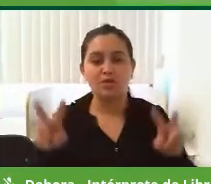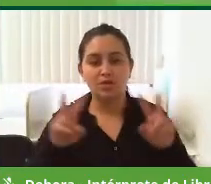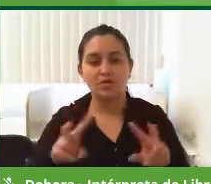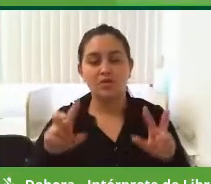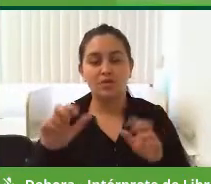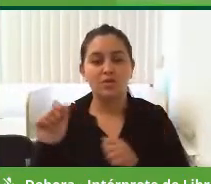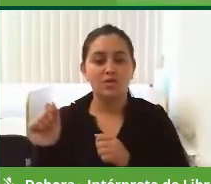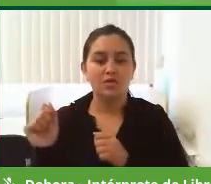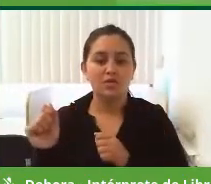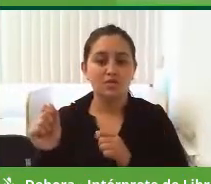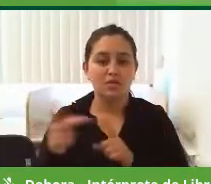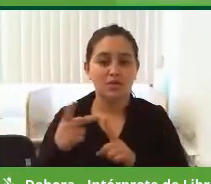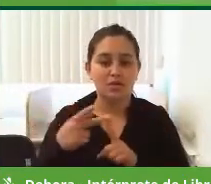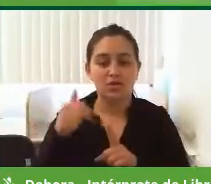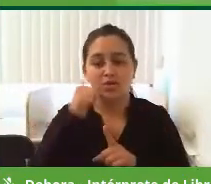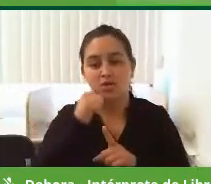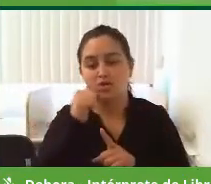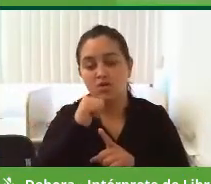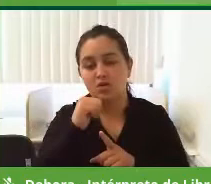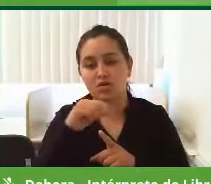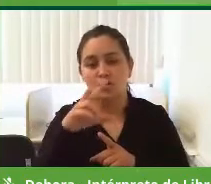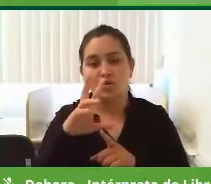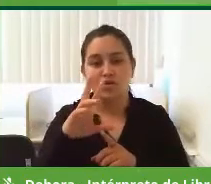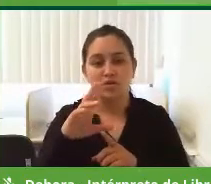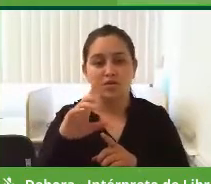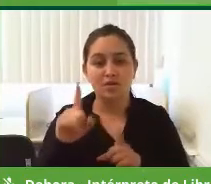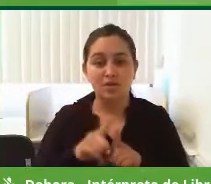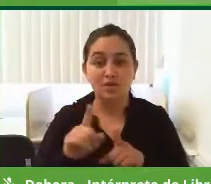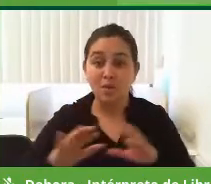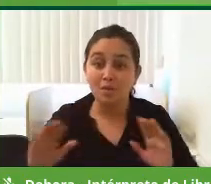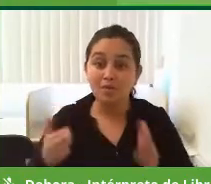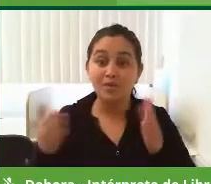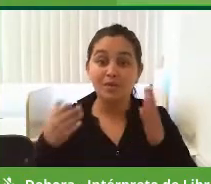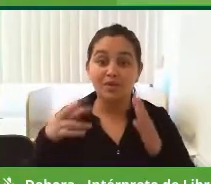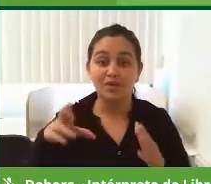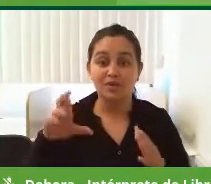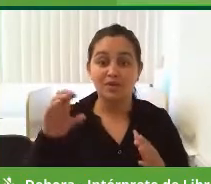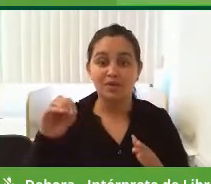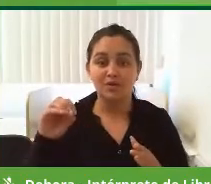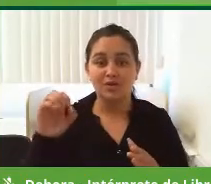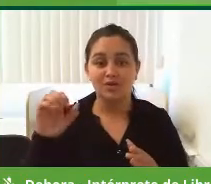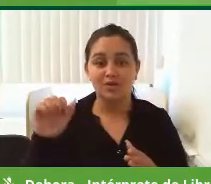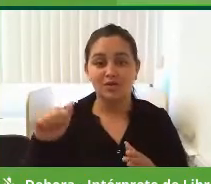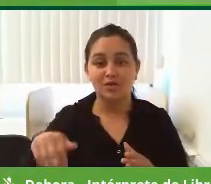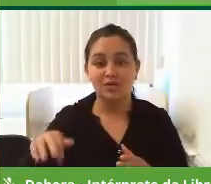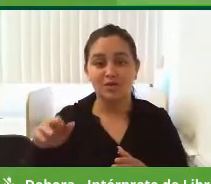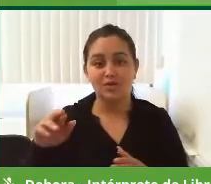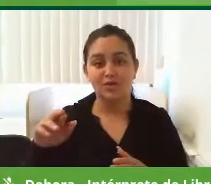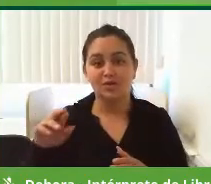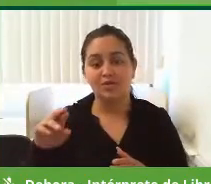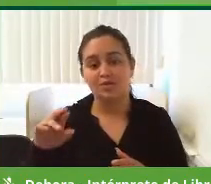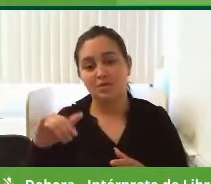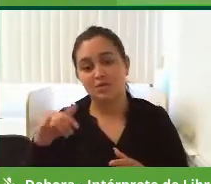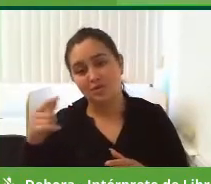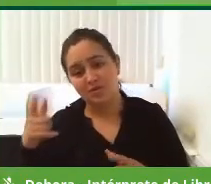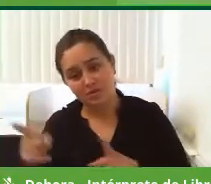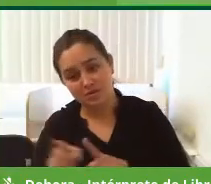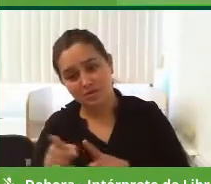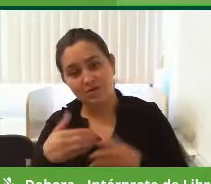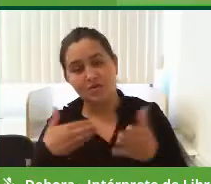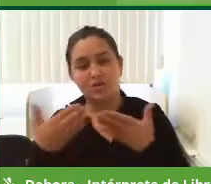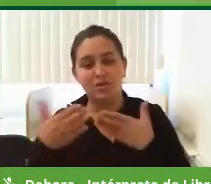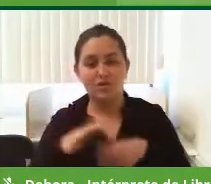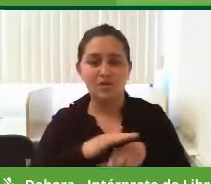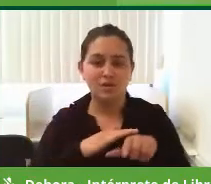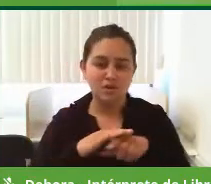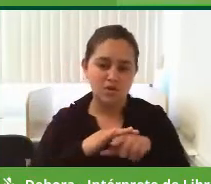Vieira, que também me entusiasmou muito para me ser candidato, trazendo a discussão conjuntural do momento e do debate que ela vinha fazer